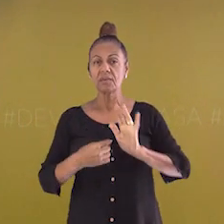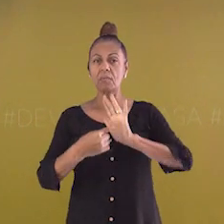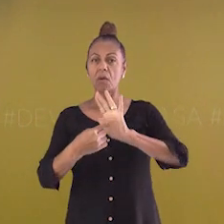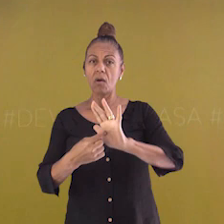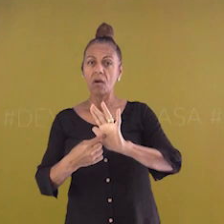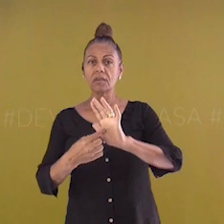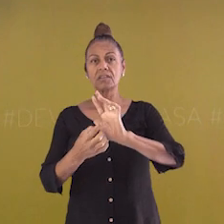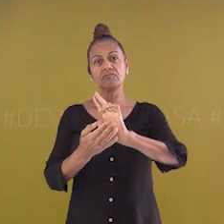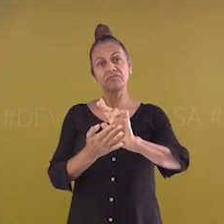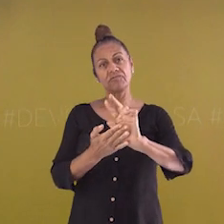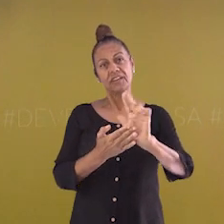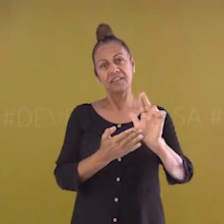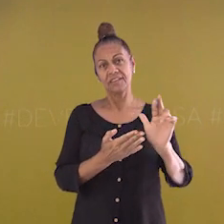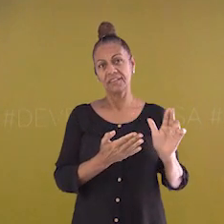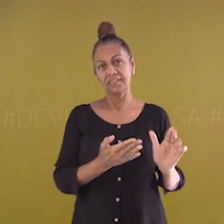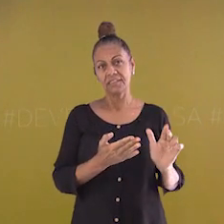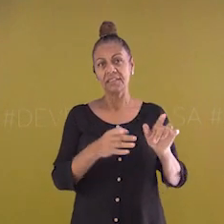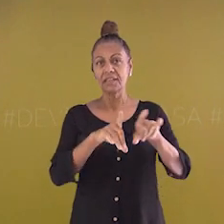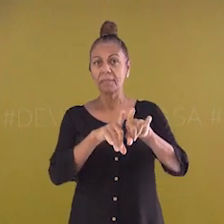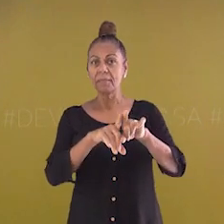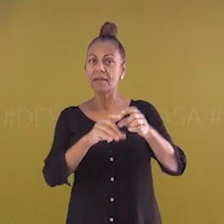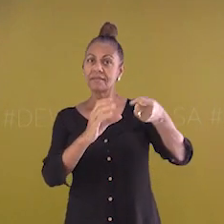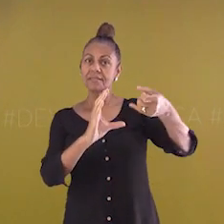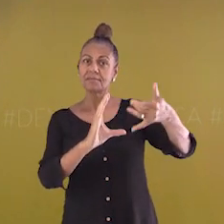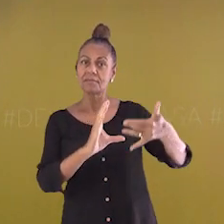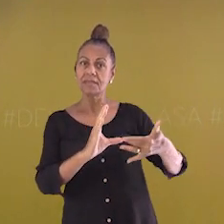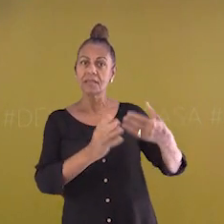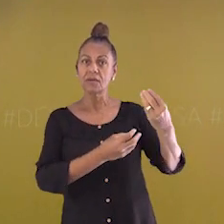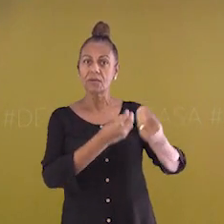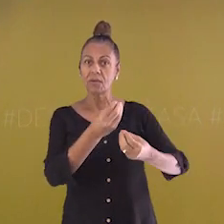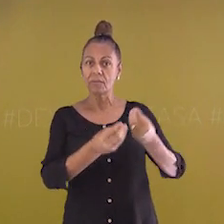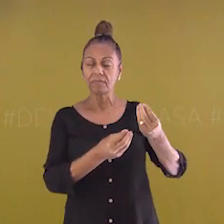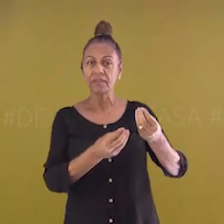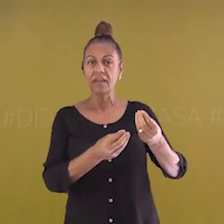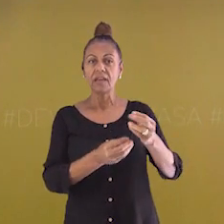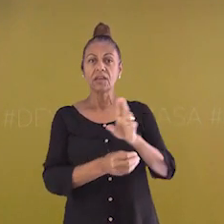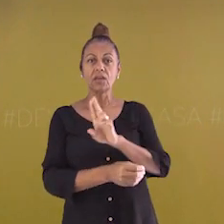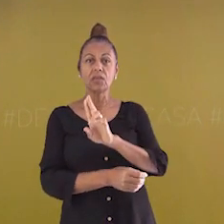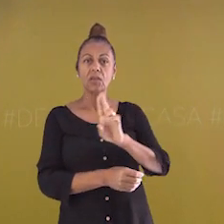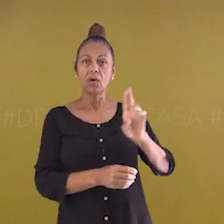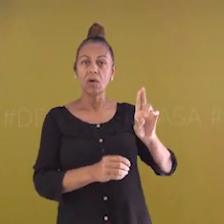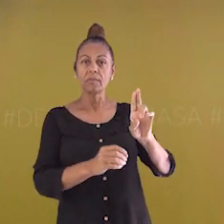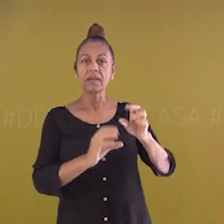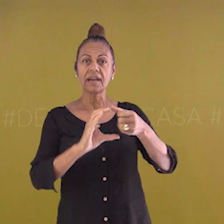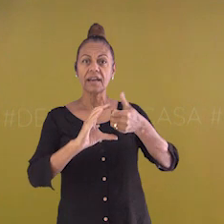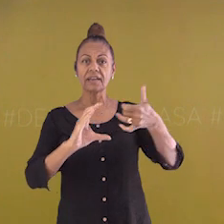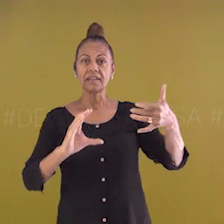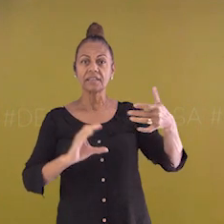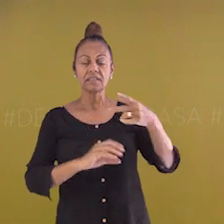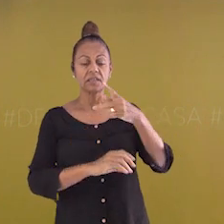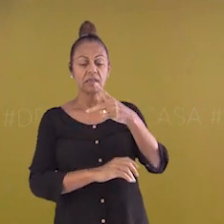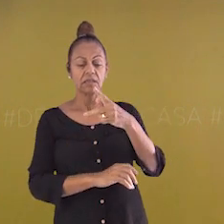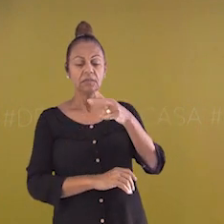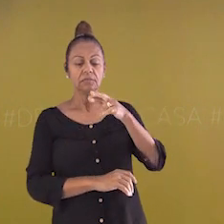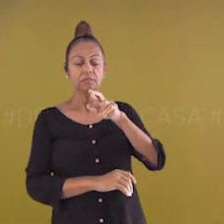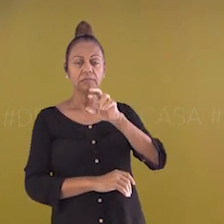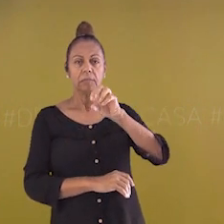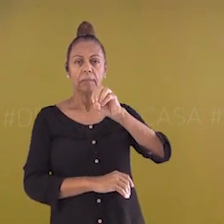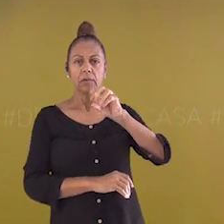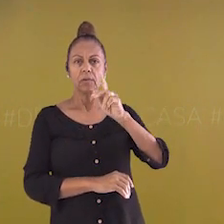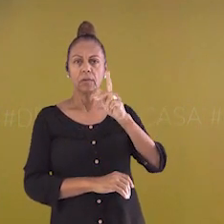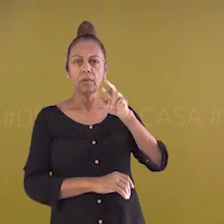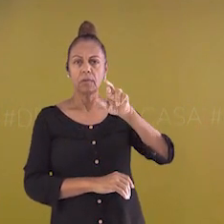os diferenciam e definem. Essas características são chamadas de propriedades, que podem ser chamadas de propriedades